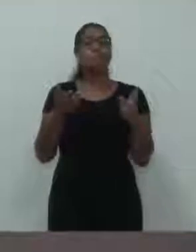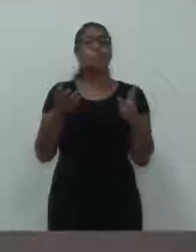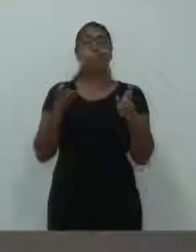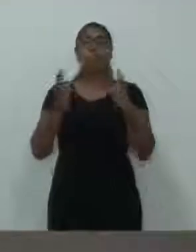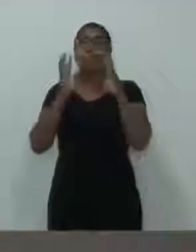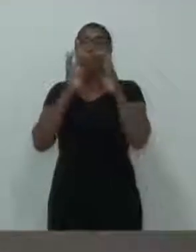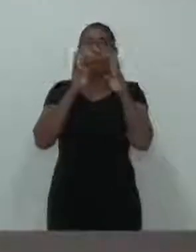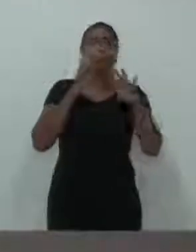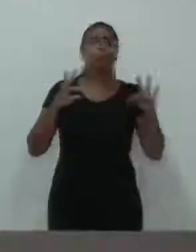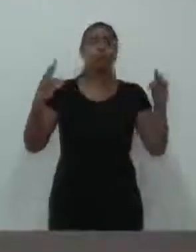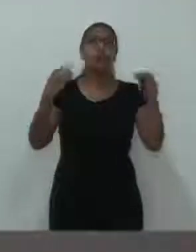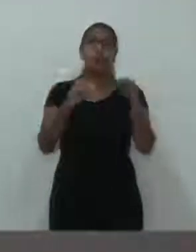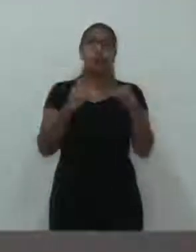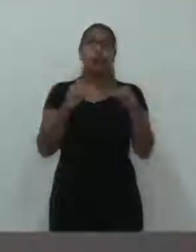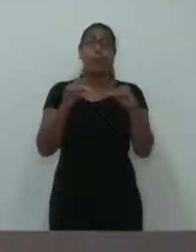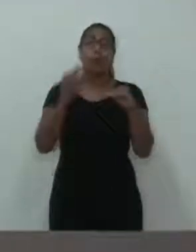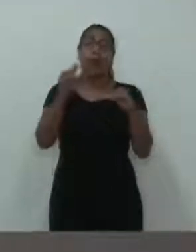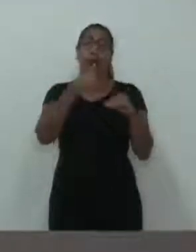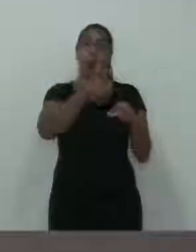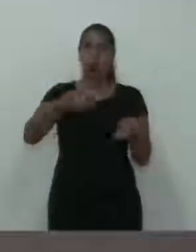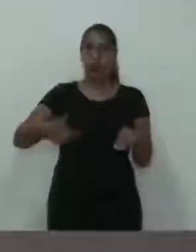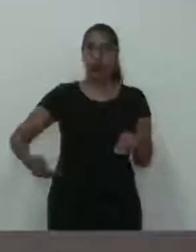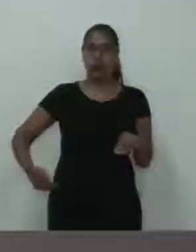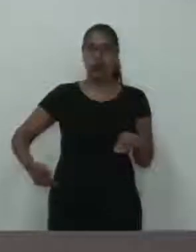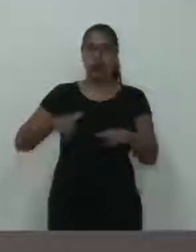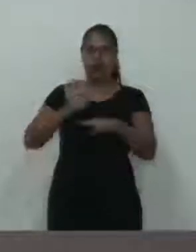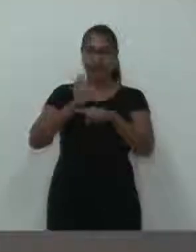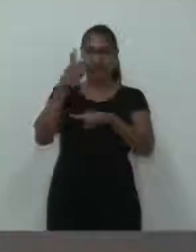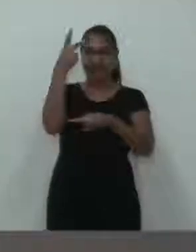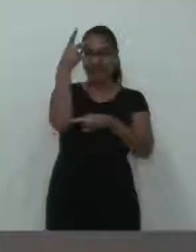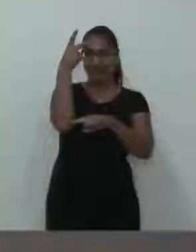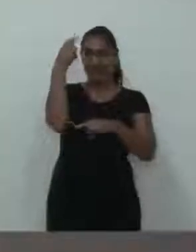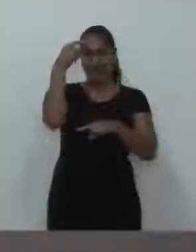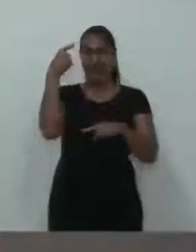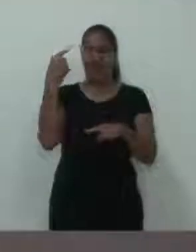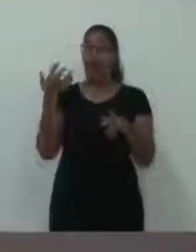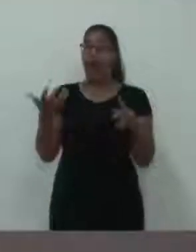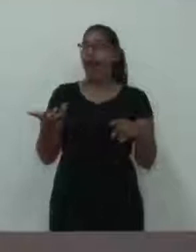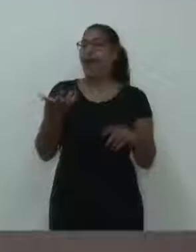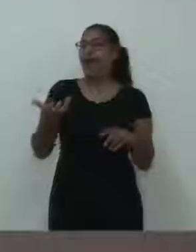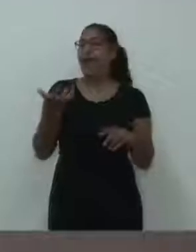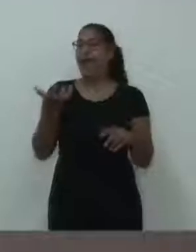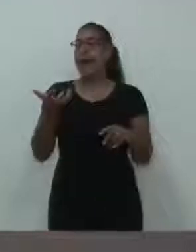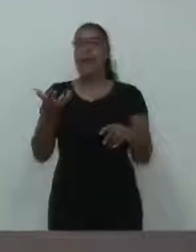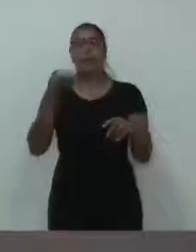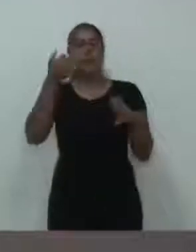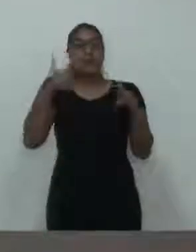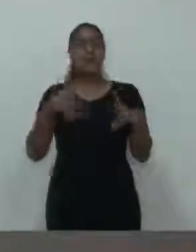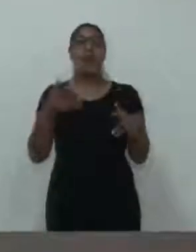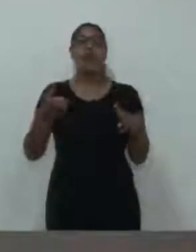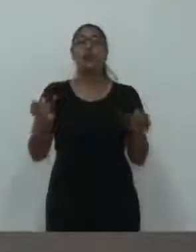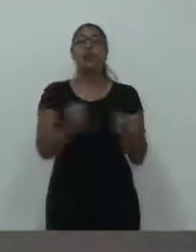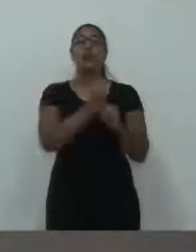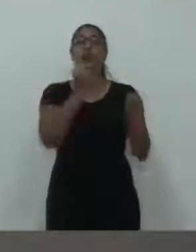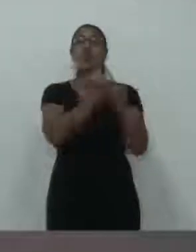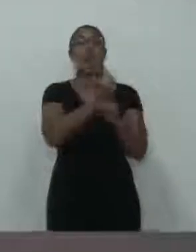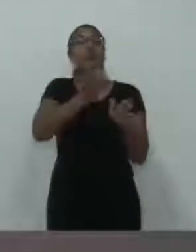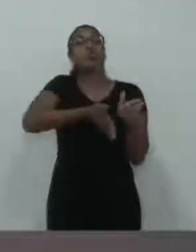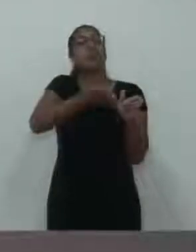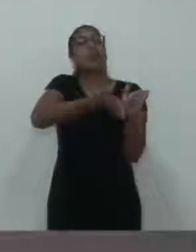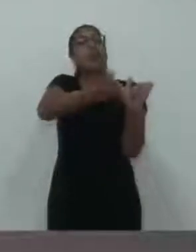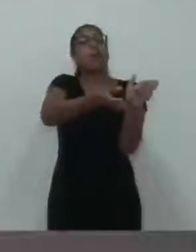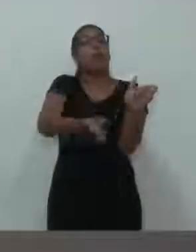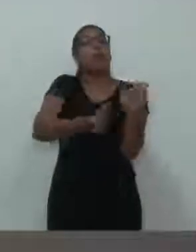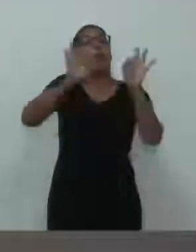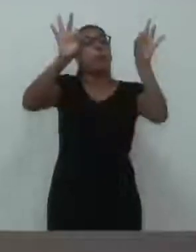quer fazer o trem? Bacana. Mas se não vai cuidar da saúde, por que que vai primeiro falar do trem? Então precisa cuidar pelo menos